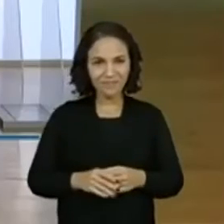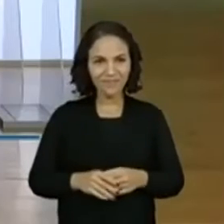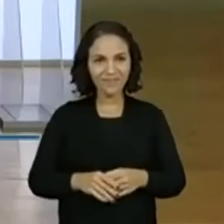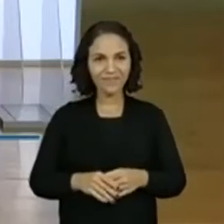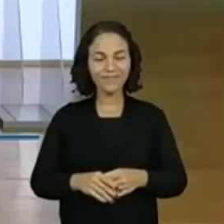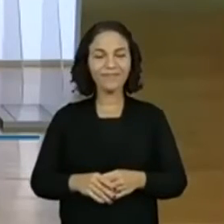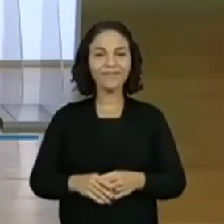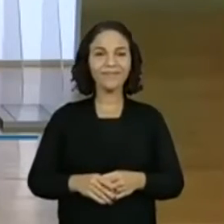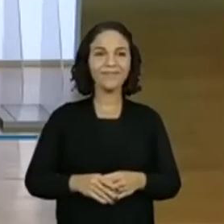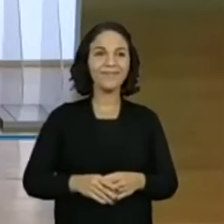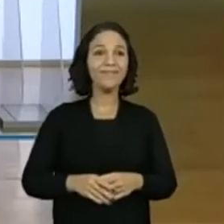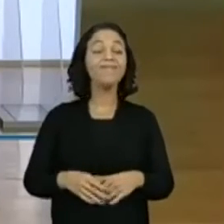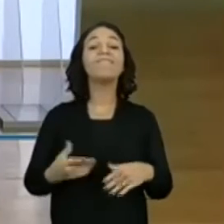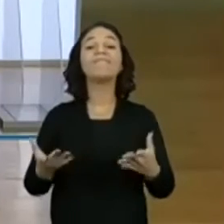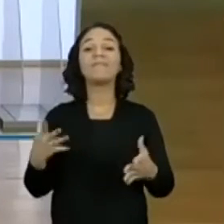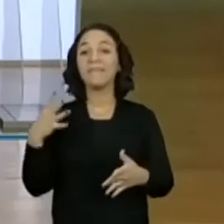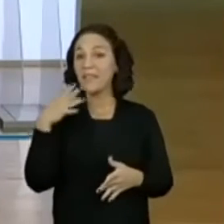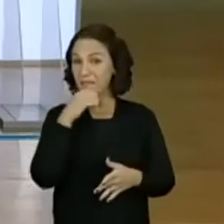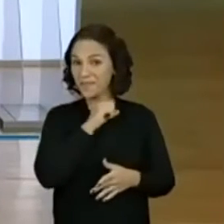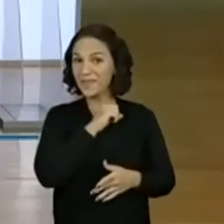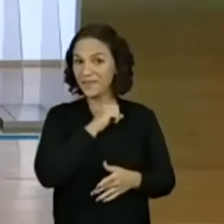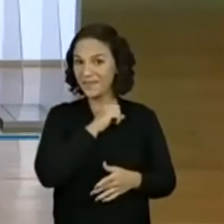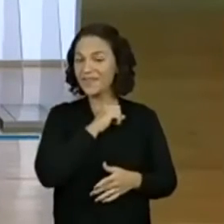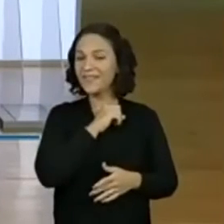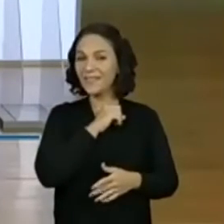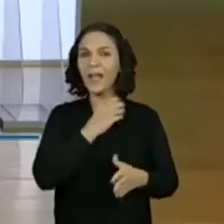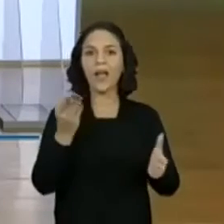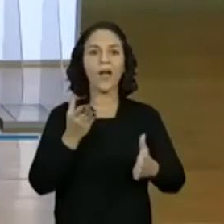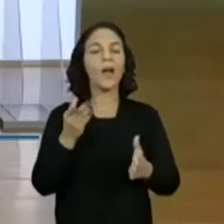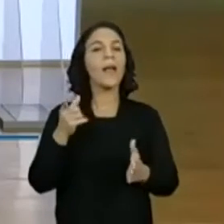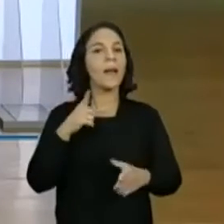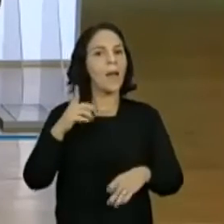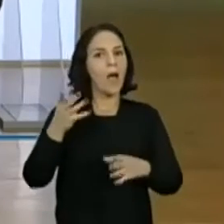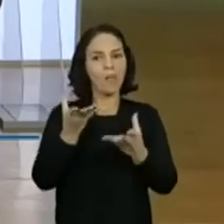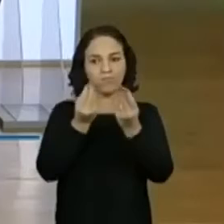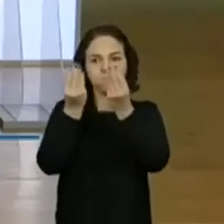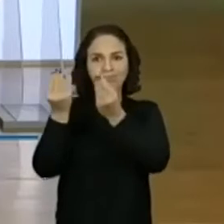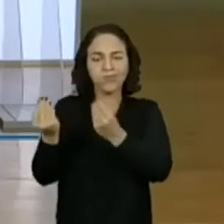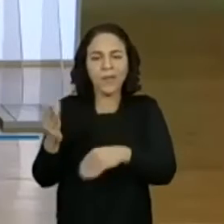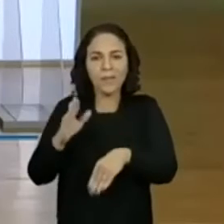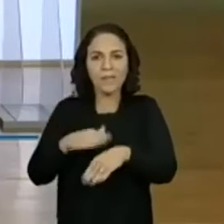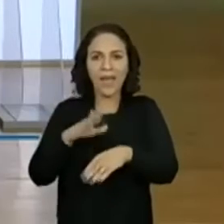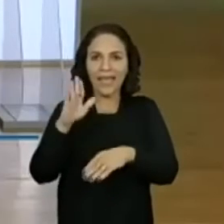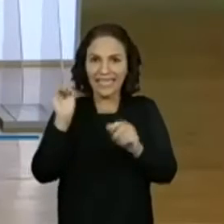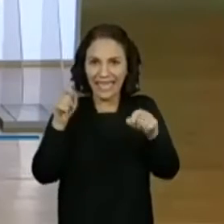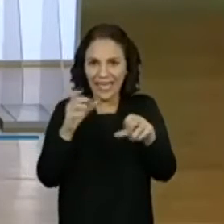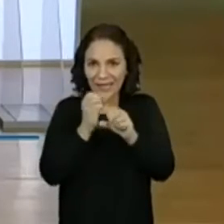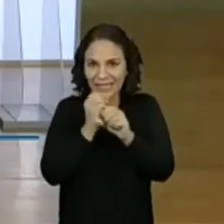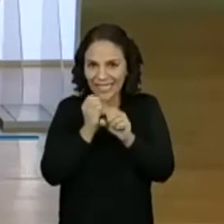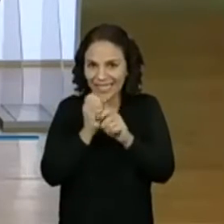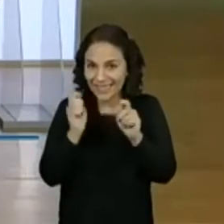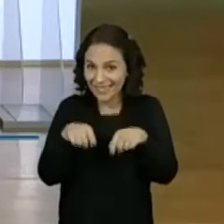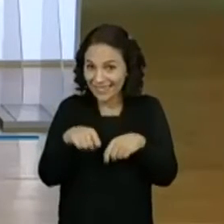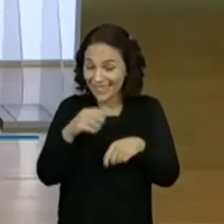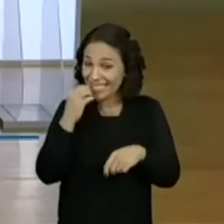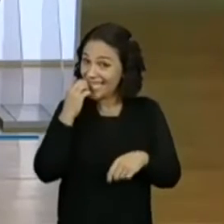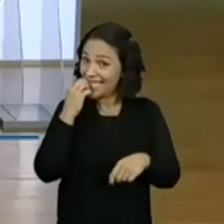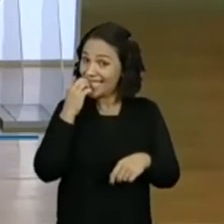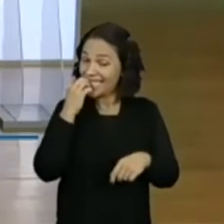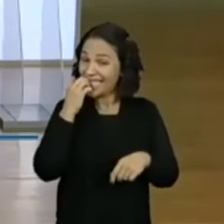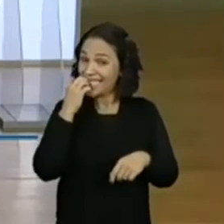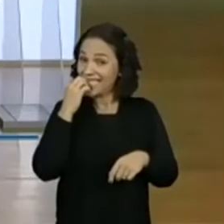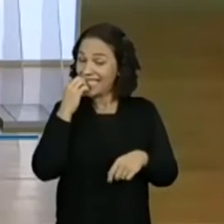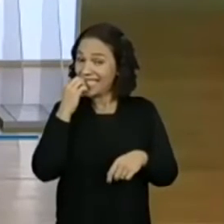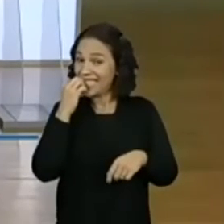aí? Foi rápido, hein? E dessa vez tinha mais quantidades. Exatamente. Apesar ter a mesma quantidade de elementos. Os dois.